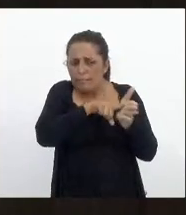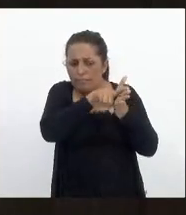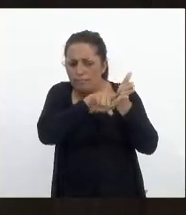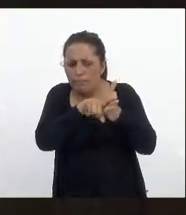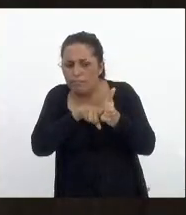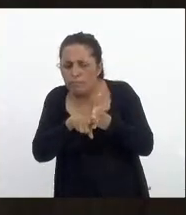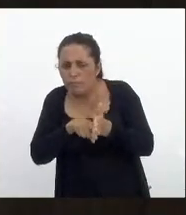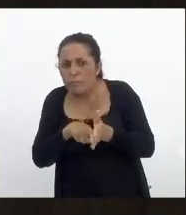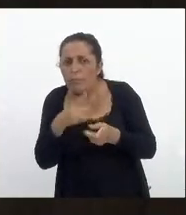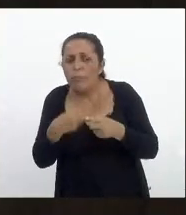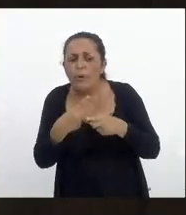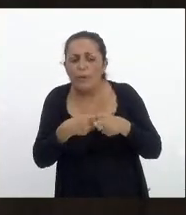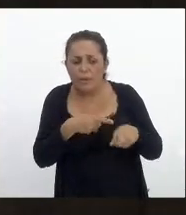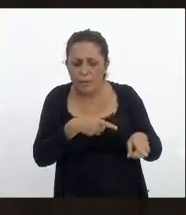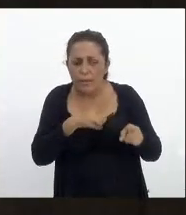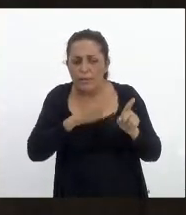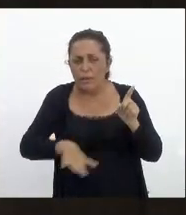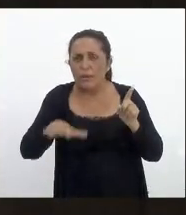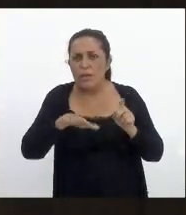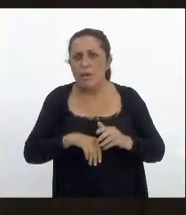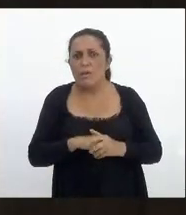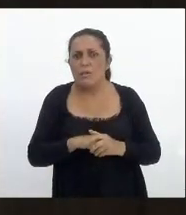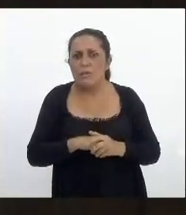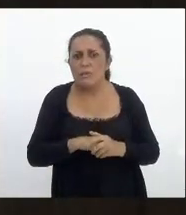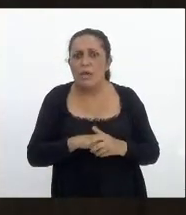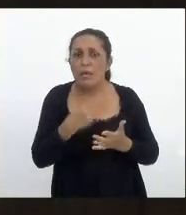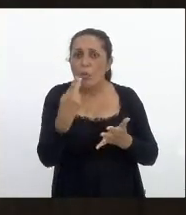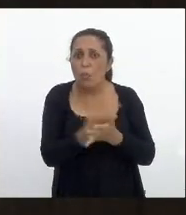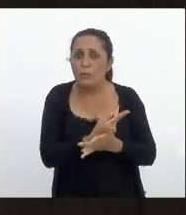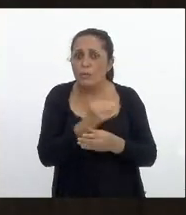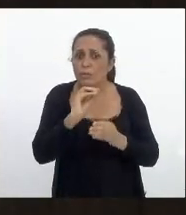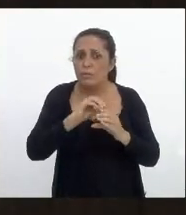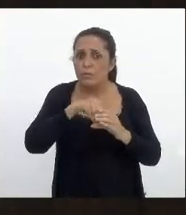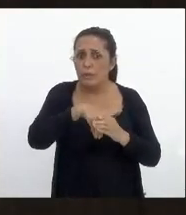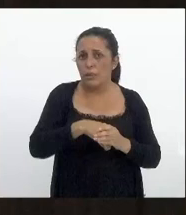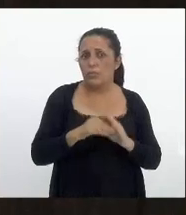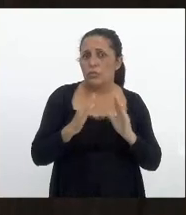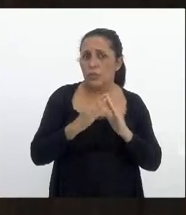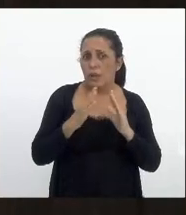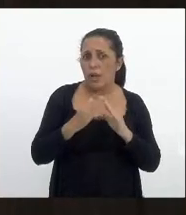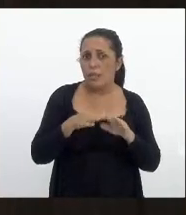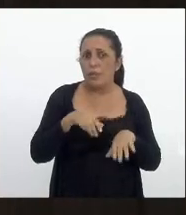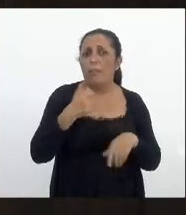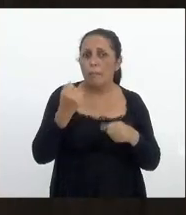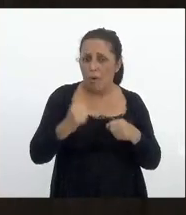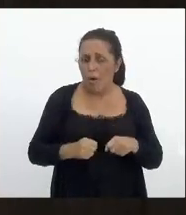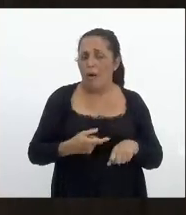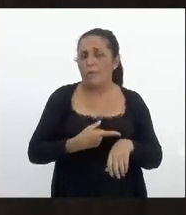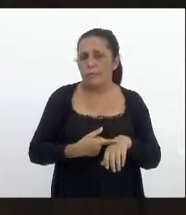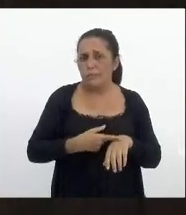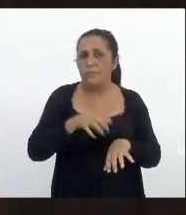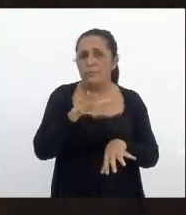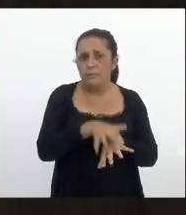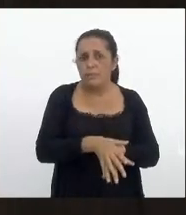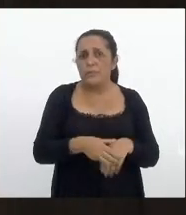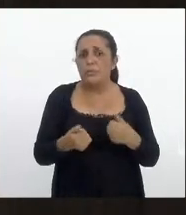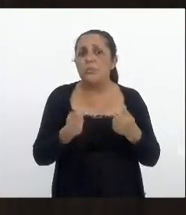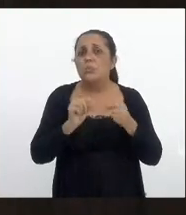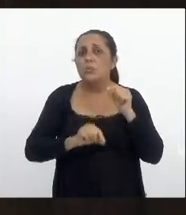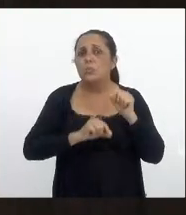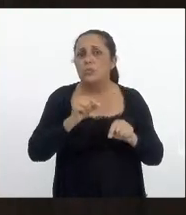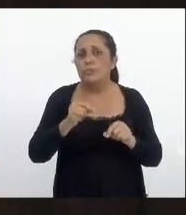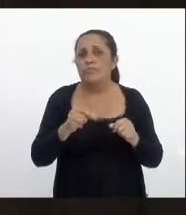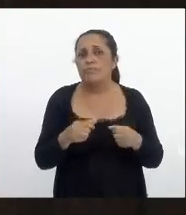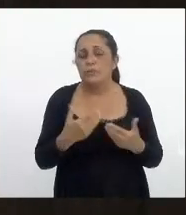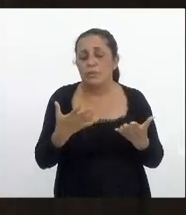porventura essa criança possa estar sendo submetidas a violações sexuais inclusive então nesse sentido